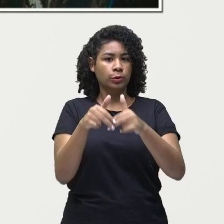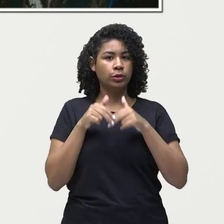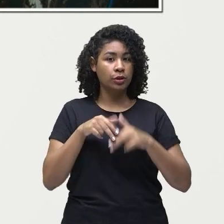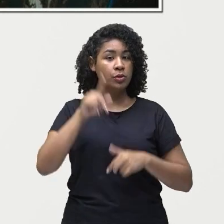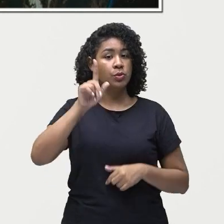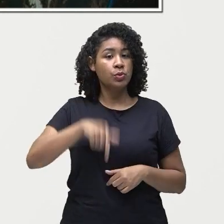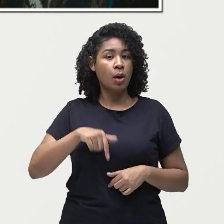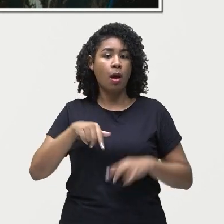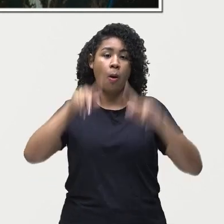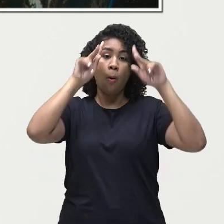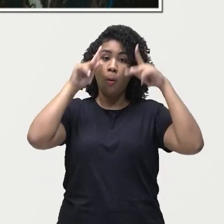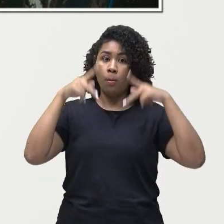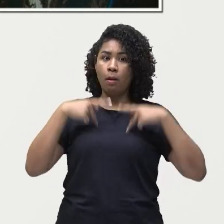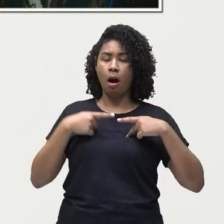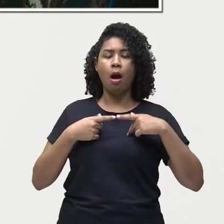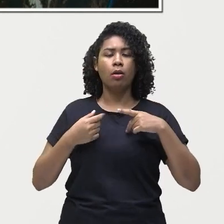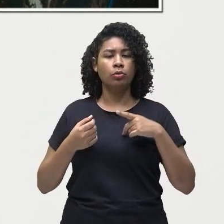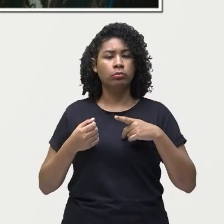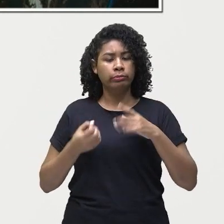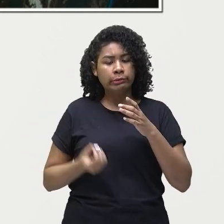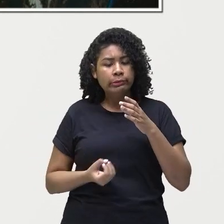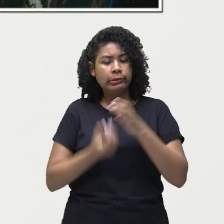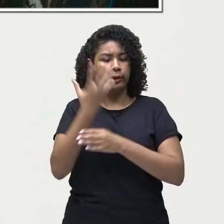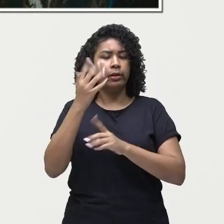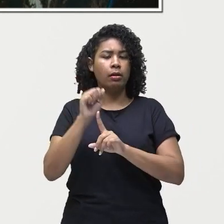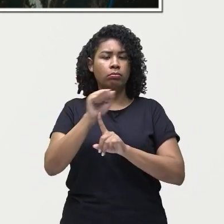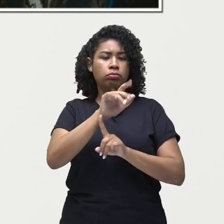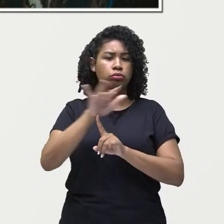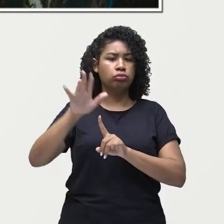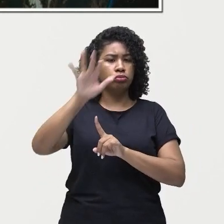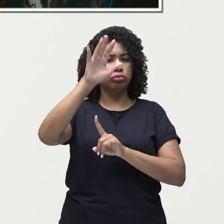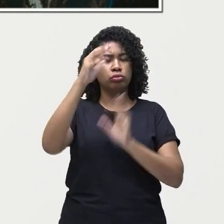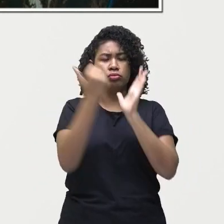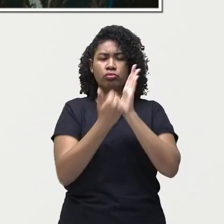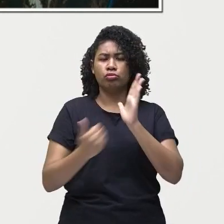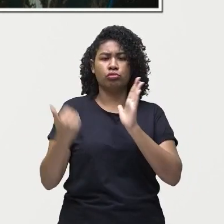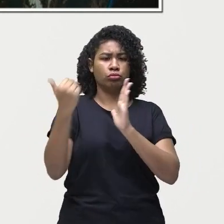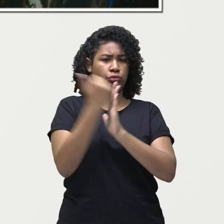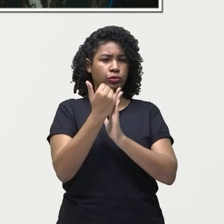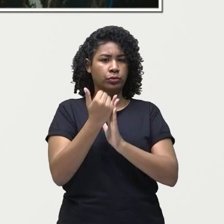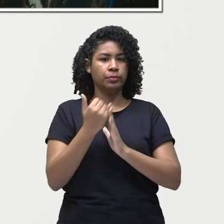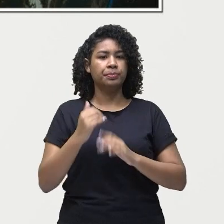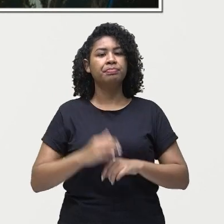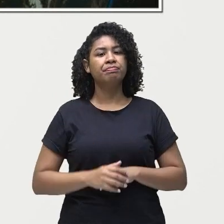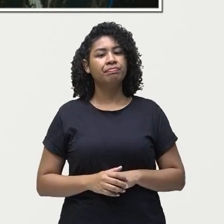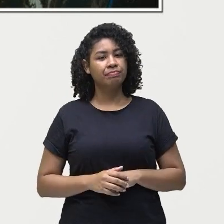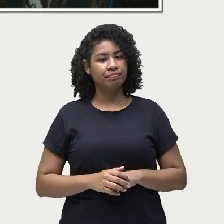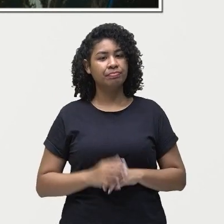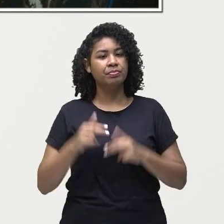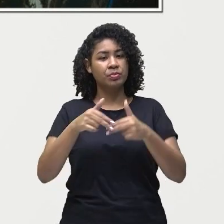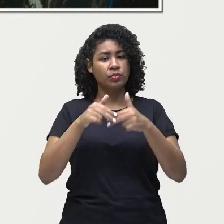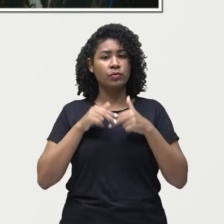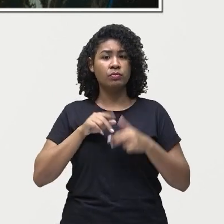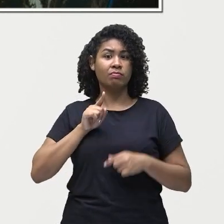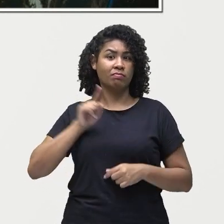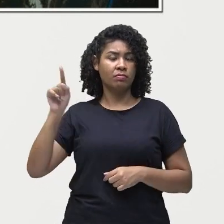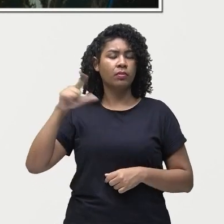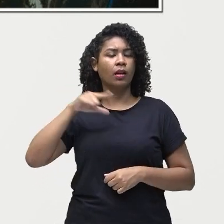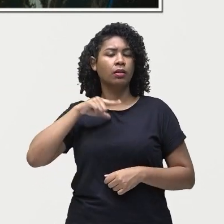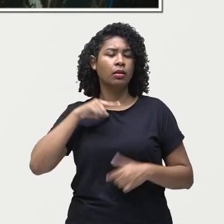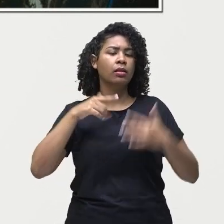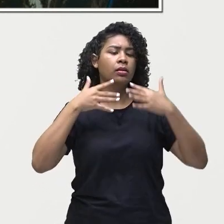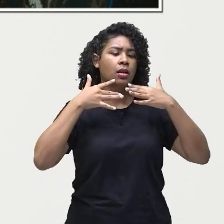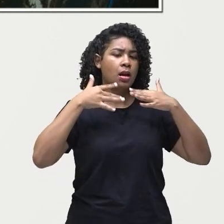lembrando que os gases do efeito estufa são produzidos naturalmente